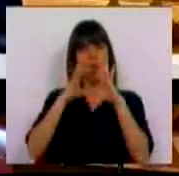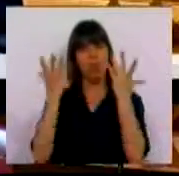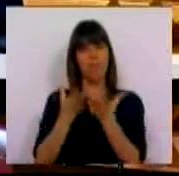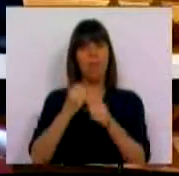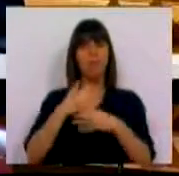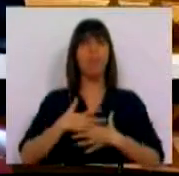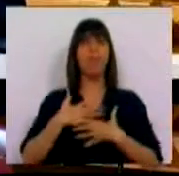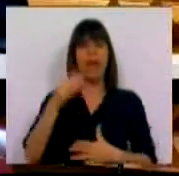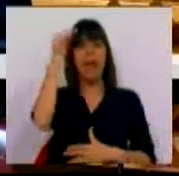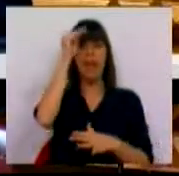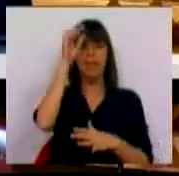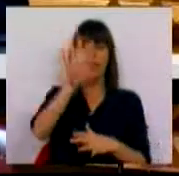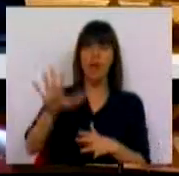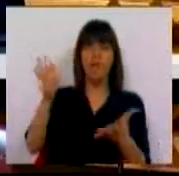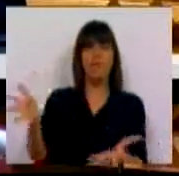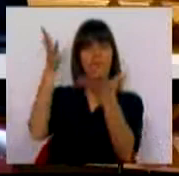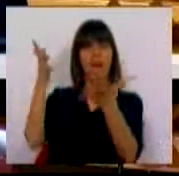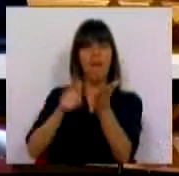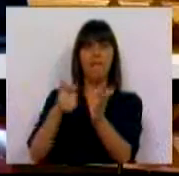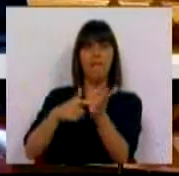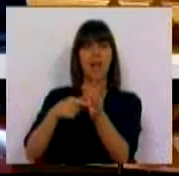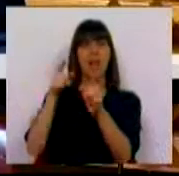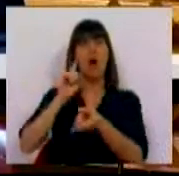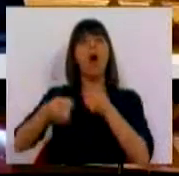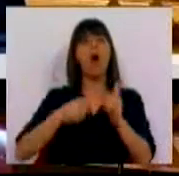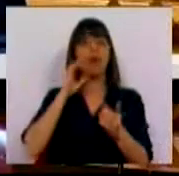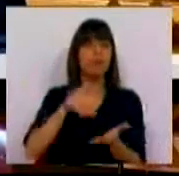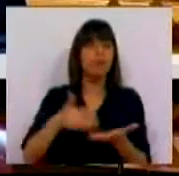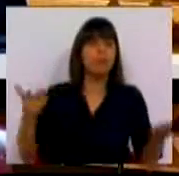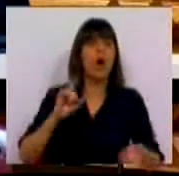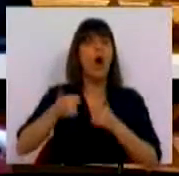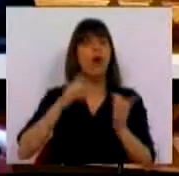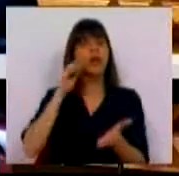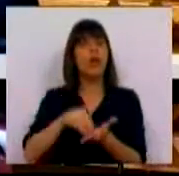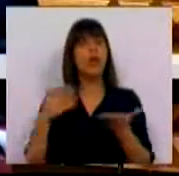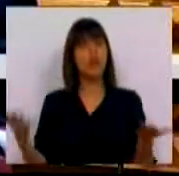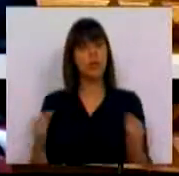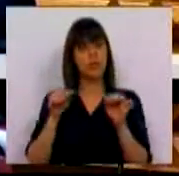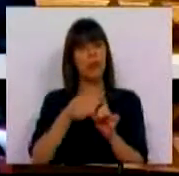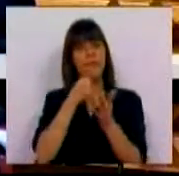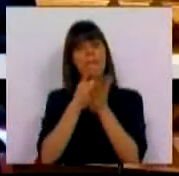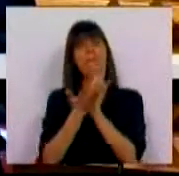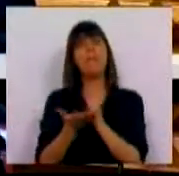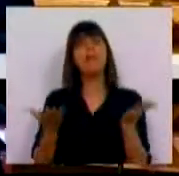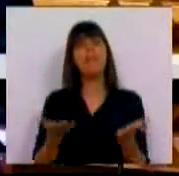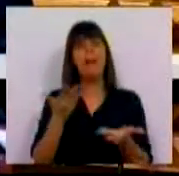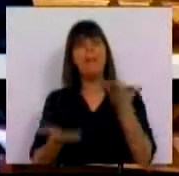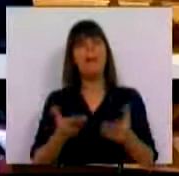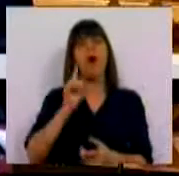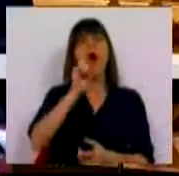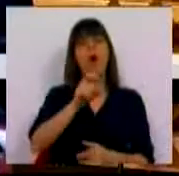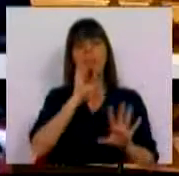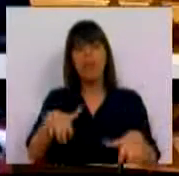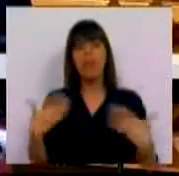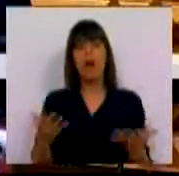profissionais para o interior e para as zonas carenciadas. Quais foram os resultados, quais são os resultados dessas medidas? Que balanço já se pode